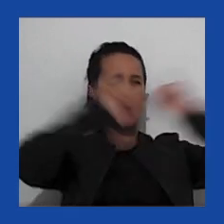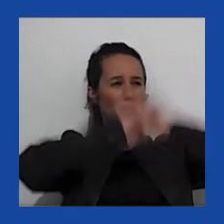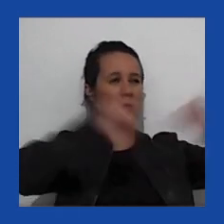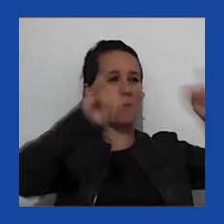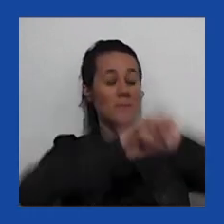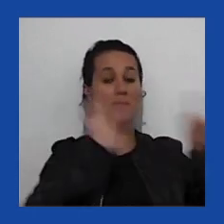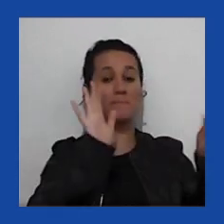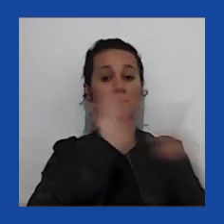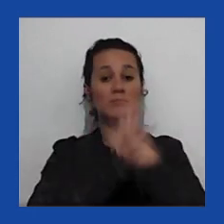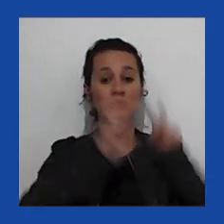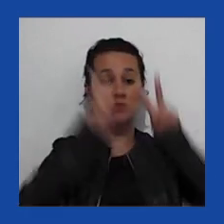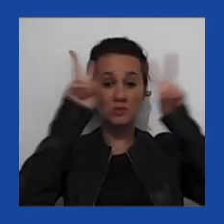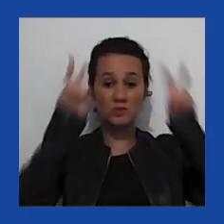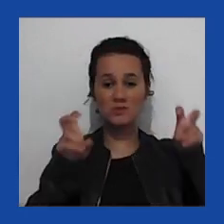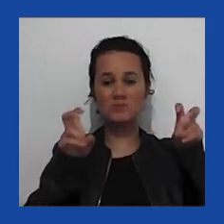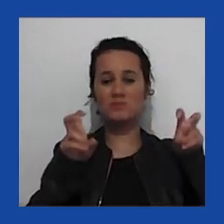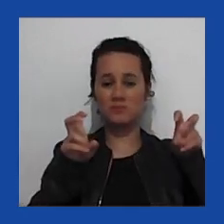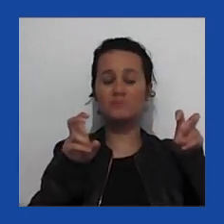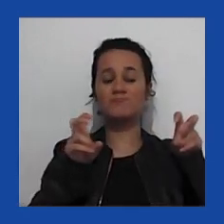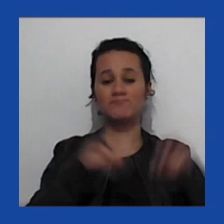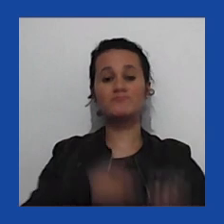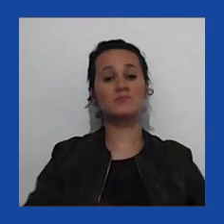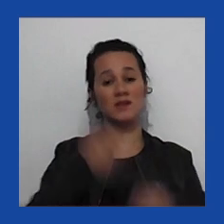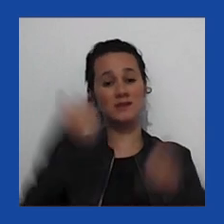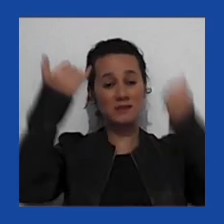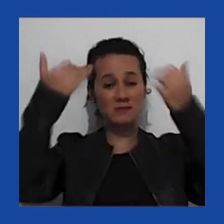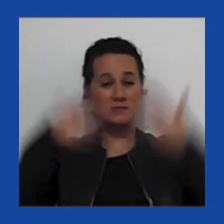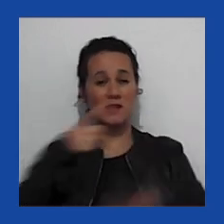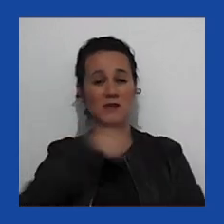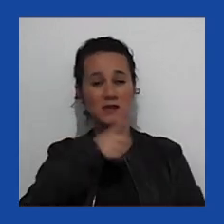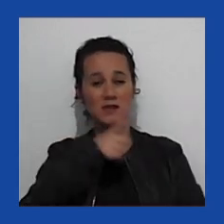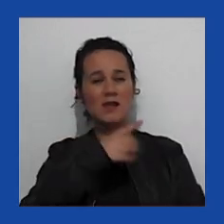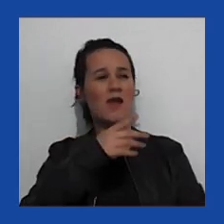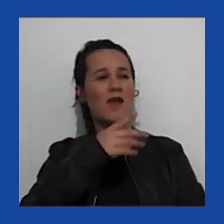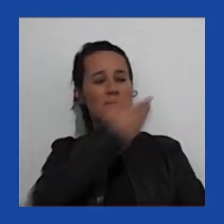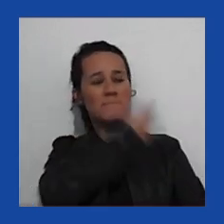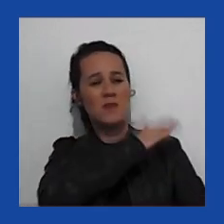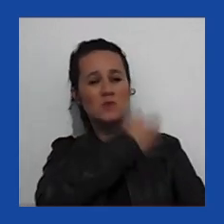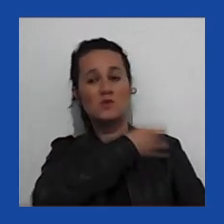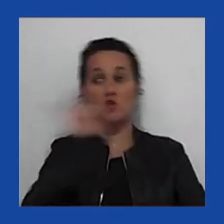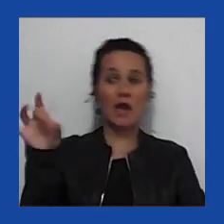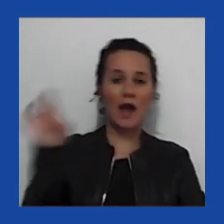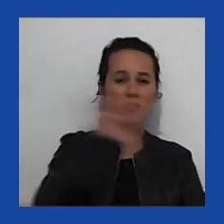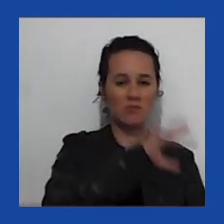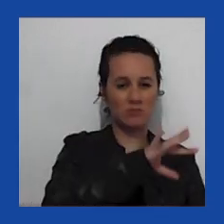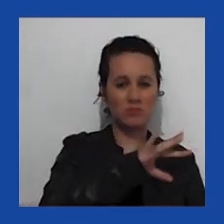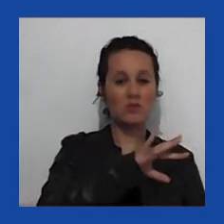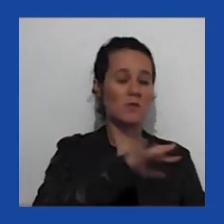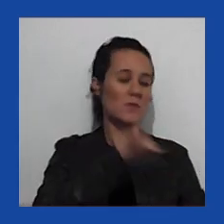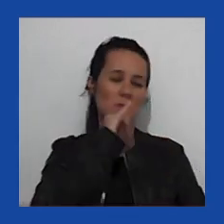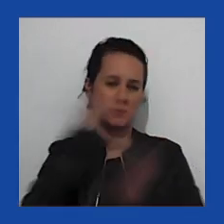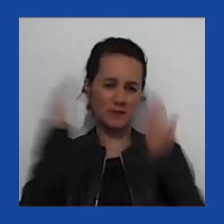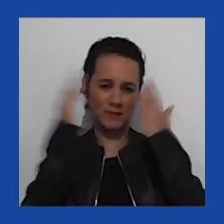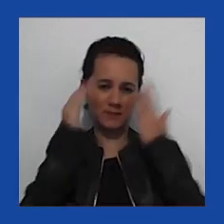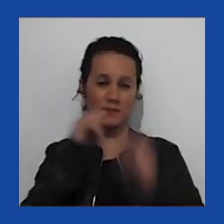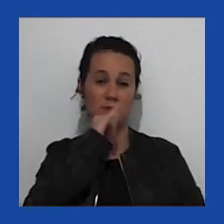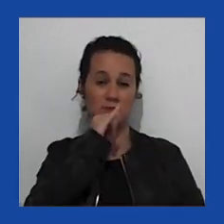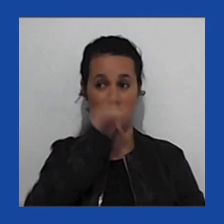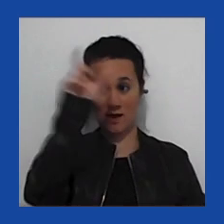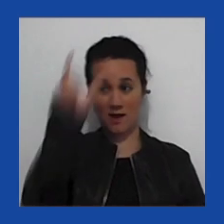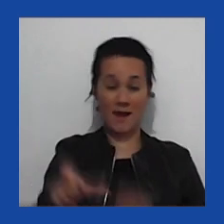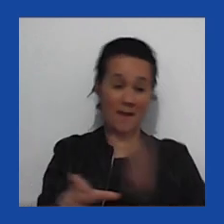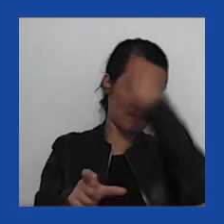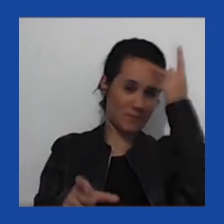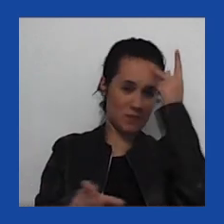que refletindo os preconceitos e as tendências dessas pessoas, não é? Por exemplo, se as pessoas tinham muito